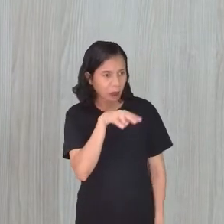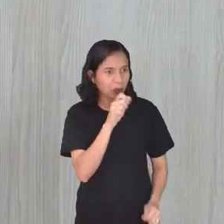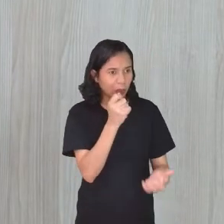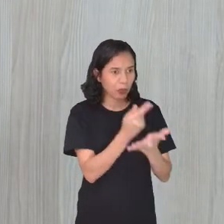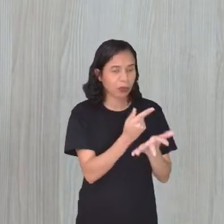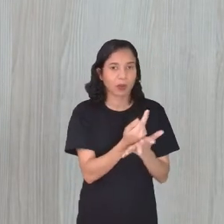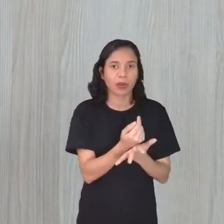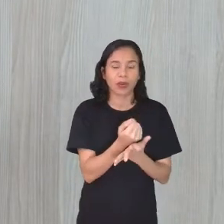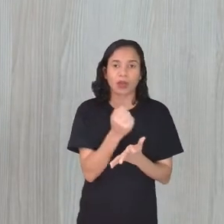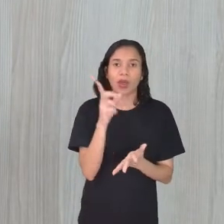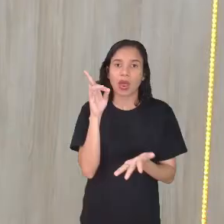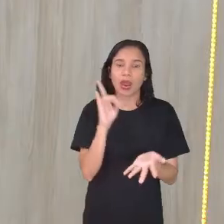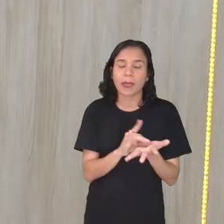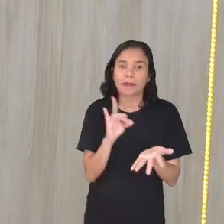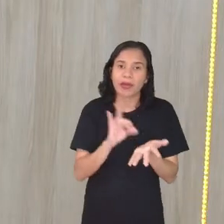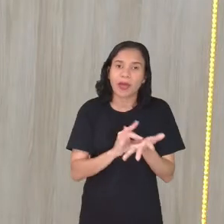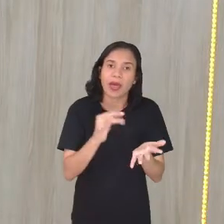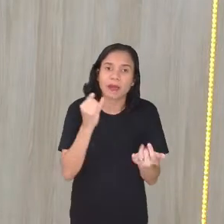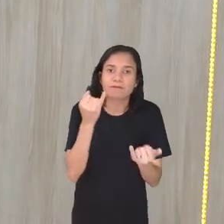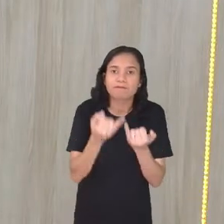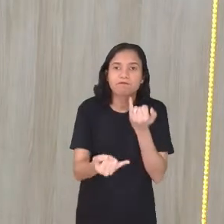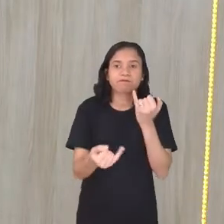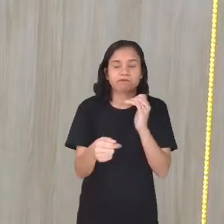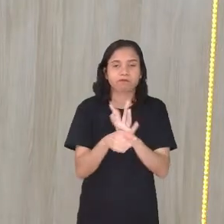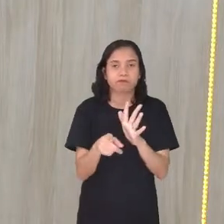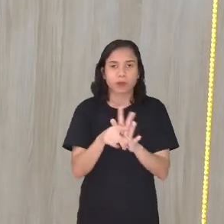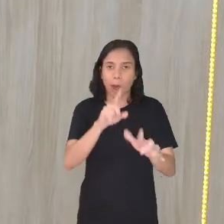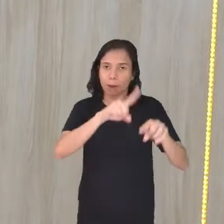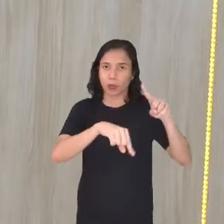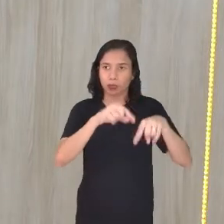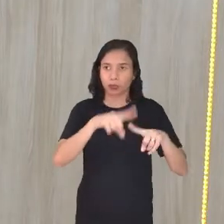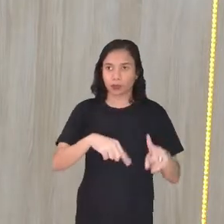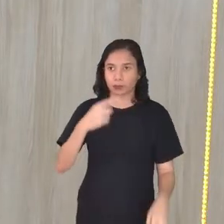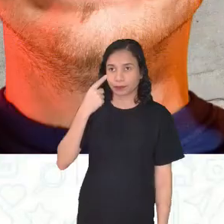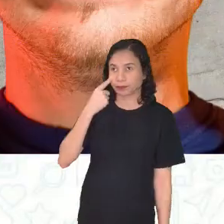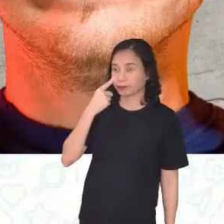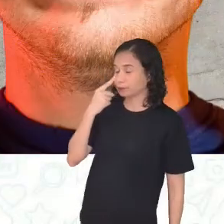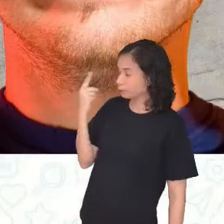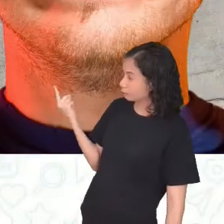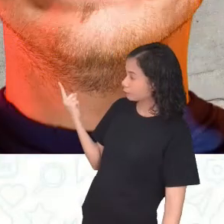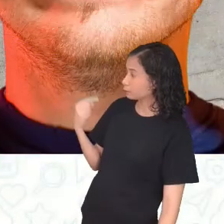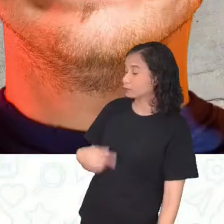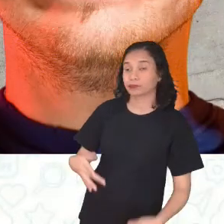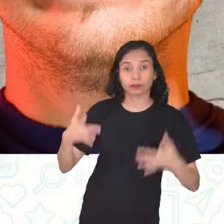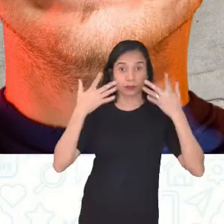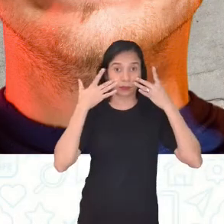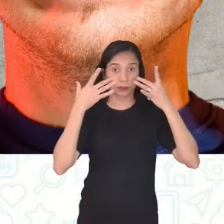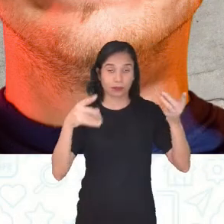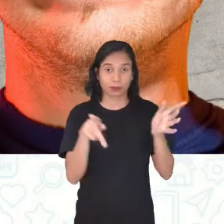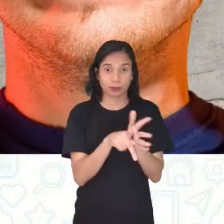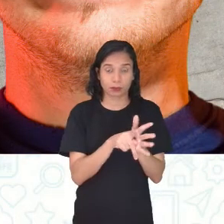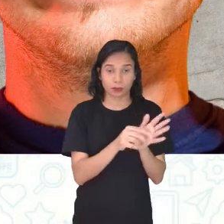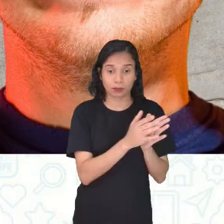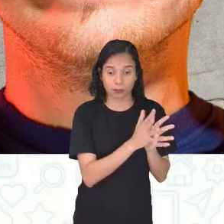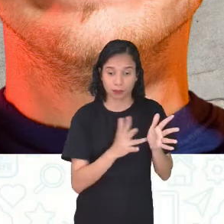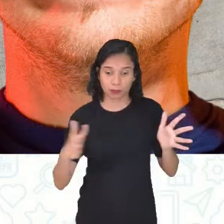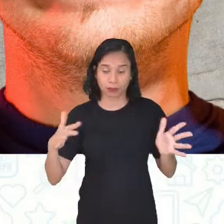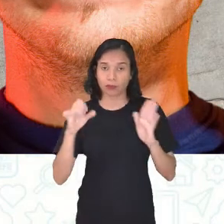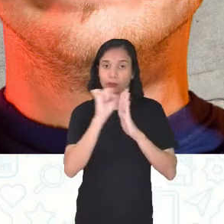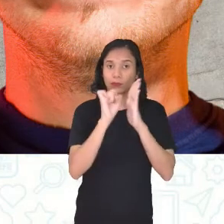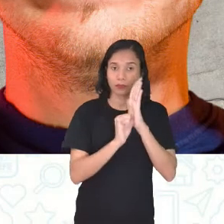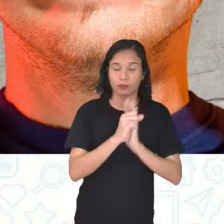bem pesada mesmo. Pesada, exatamente. Então, vamos lá aqui ver, né? Se liga, então, durante os séculos